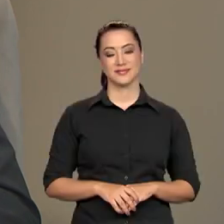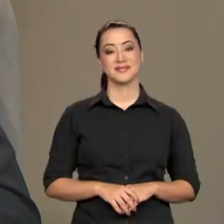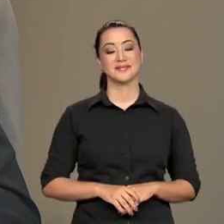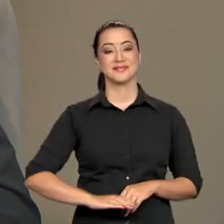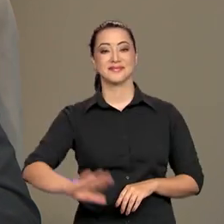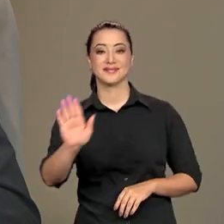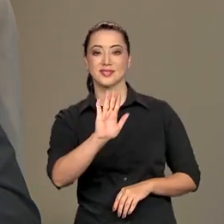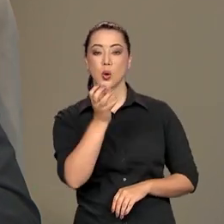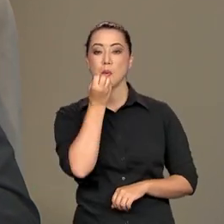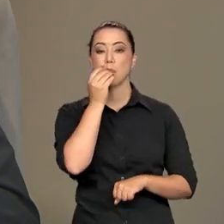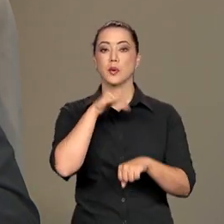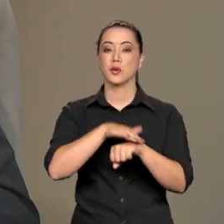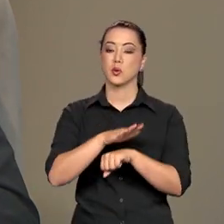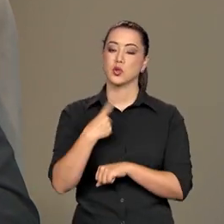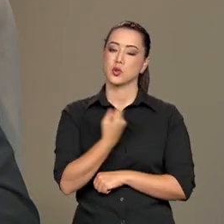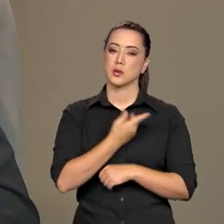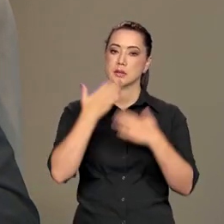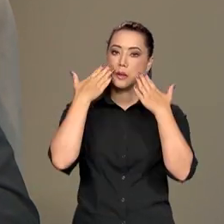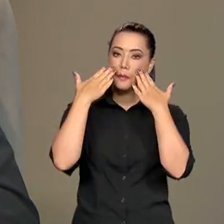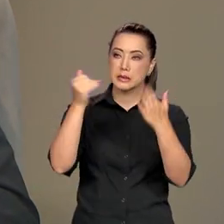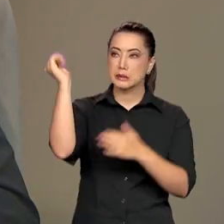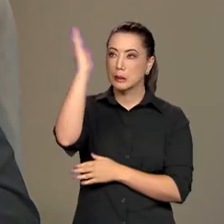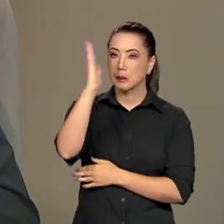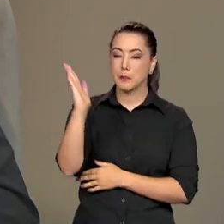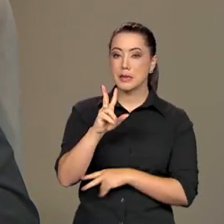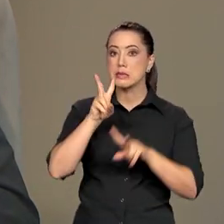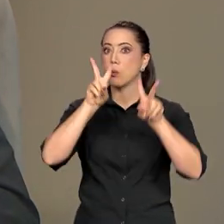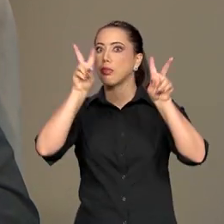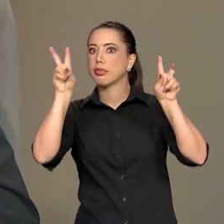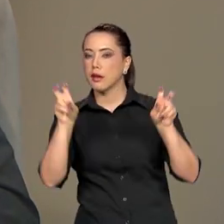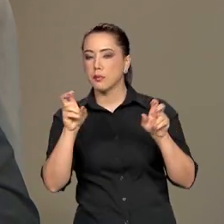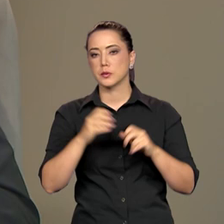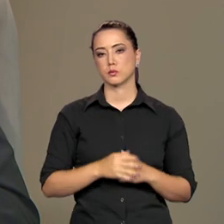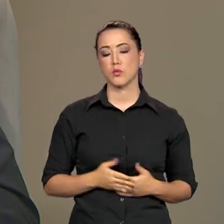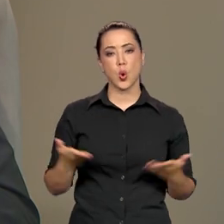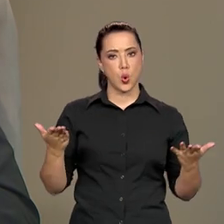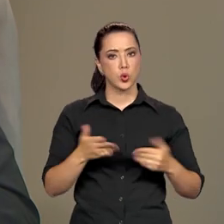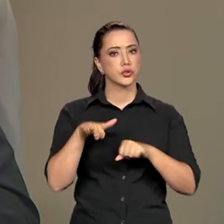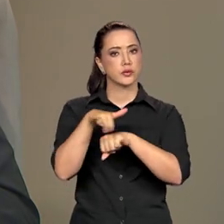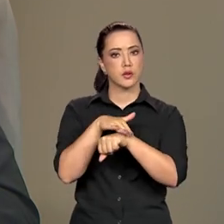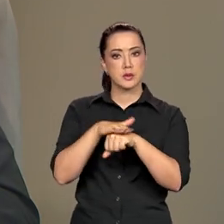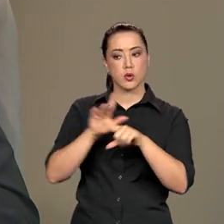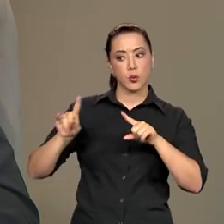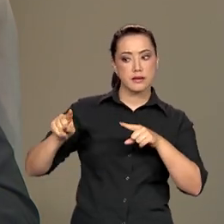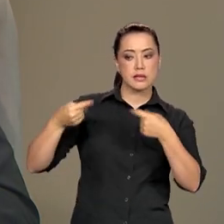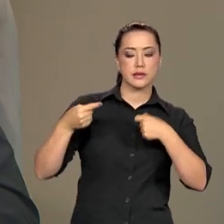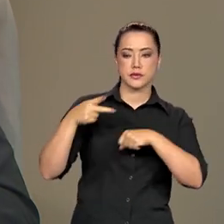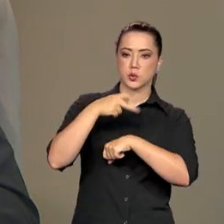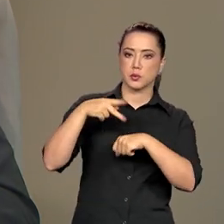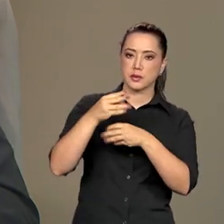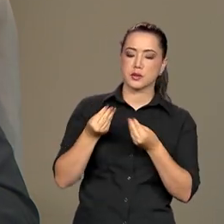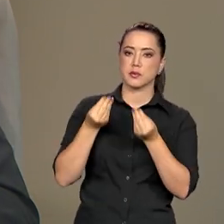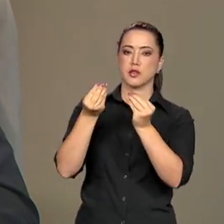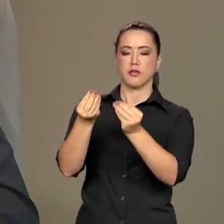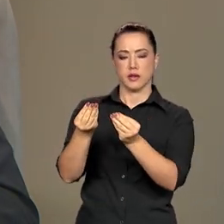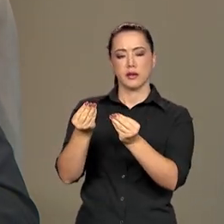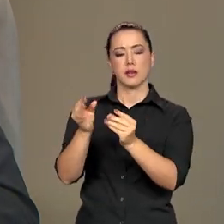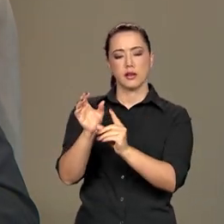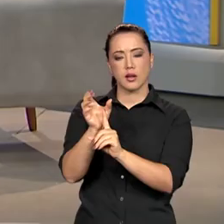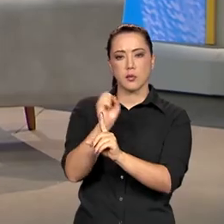Olá, boa noite. Estamos no ar com o Brasil em pauta. O tema de hoje é o desafio do país para garantir uma sociedade